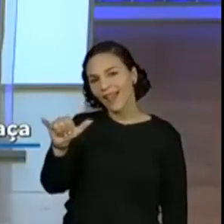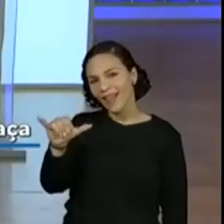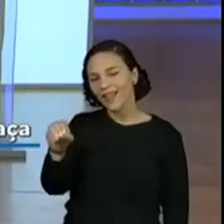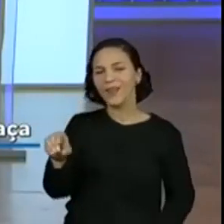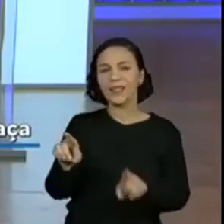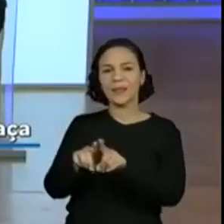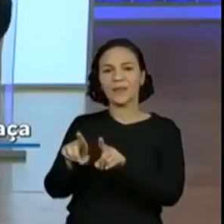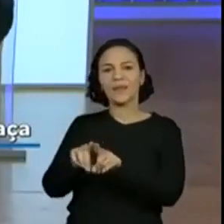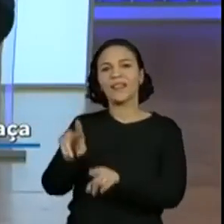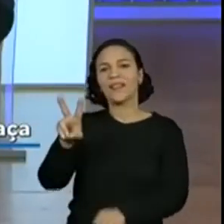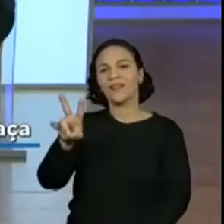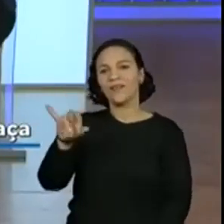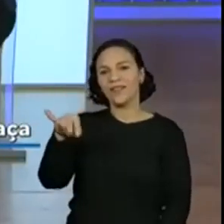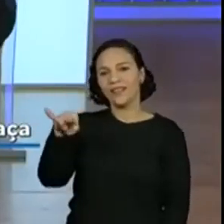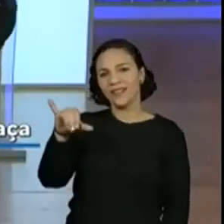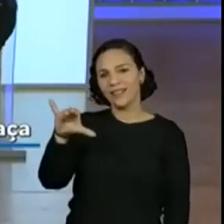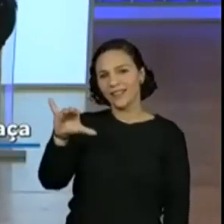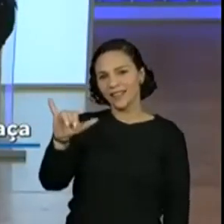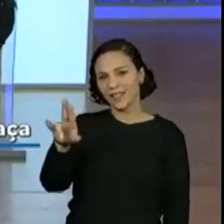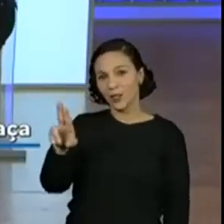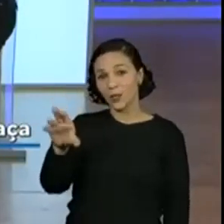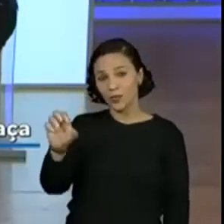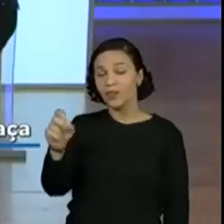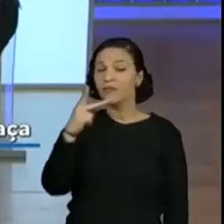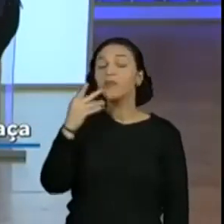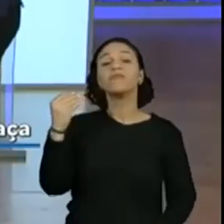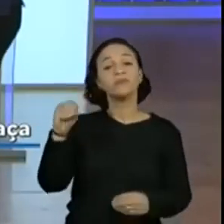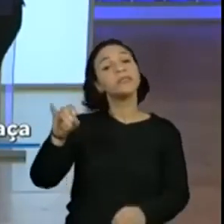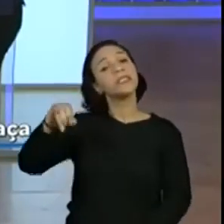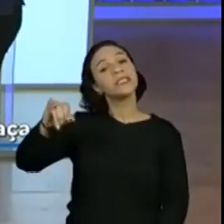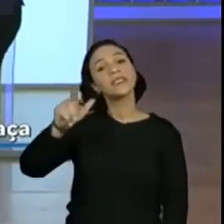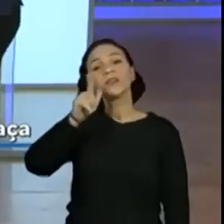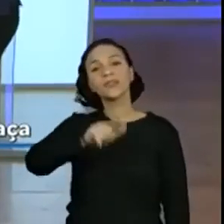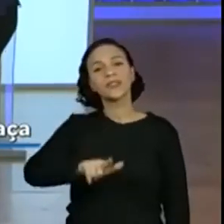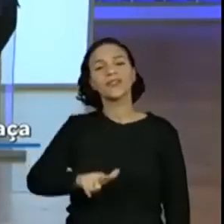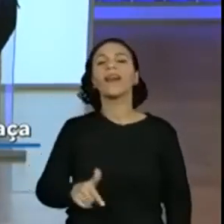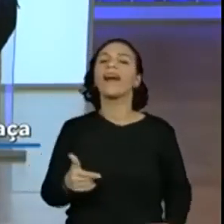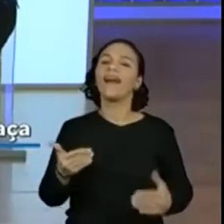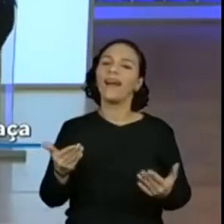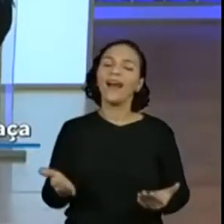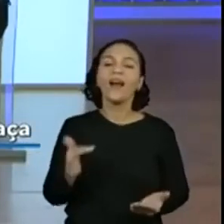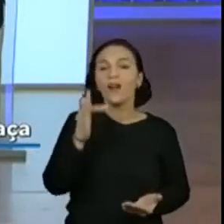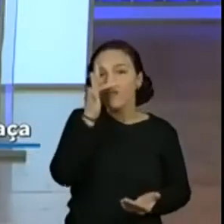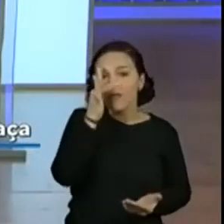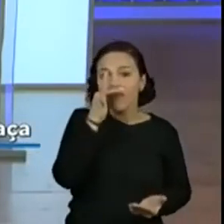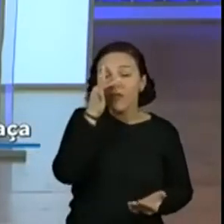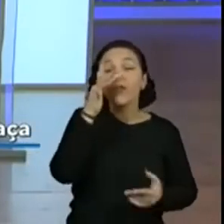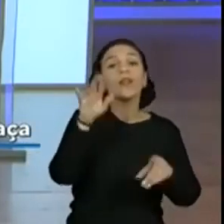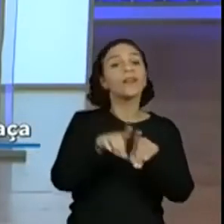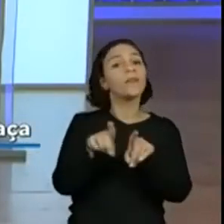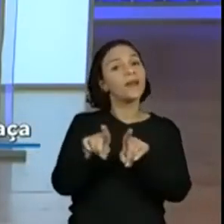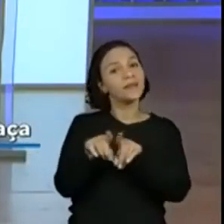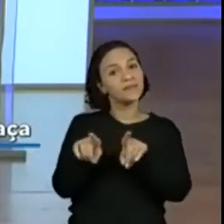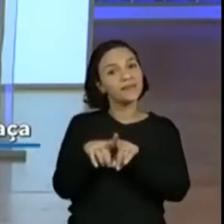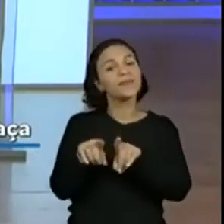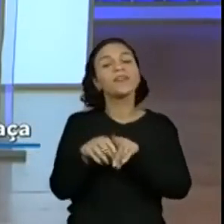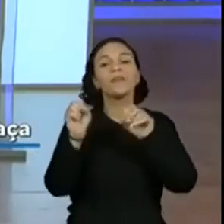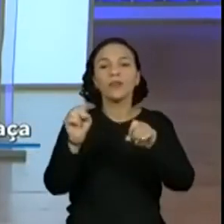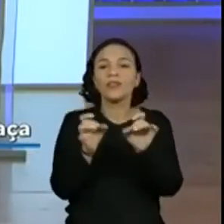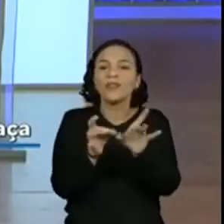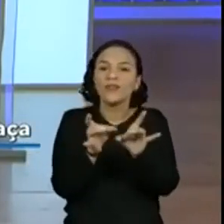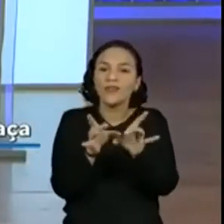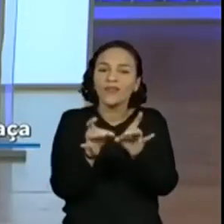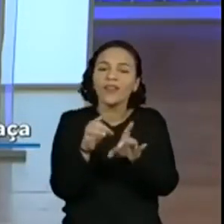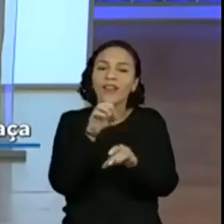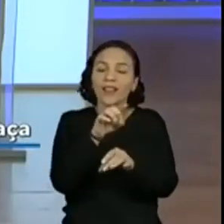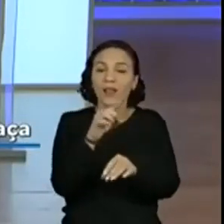conseguiu, ele colocou lá uma dúzia. Lembrando que flores também, não é verdade? São vendidas Elas são vendidas